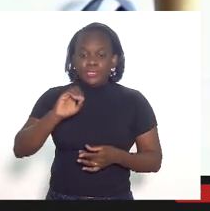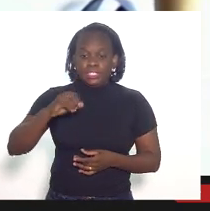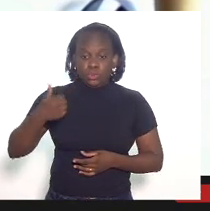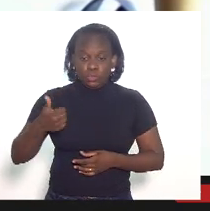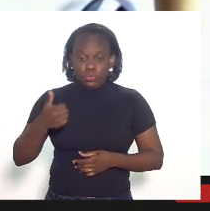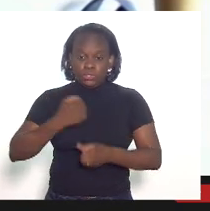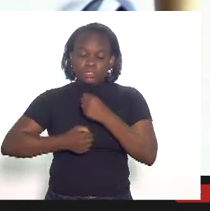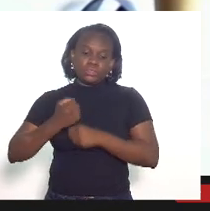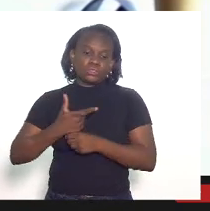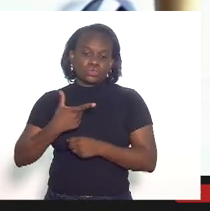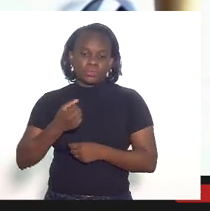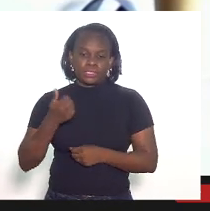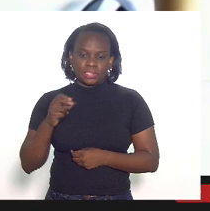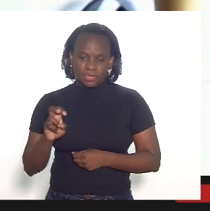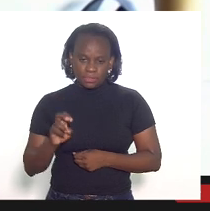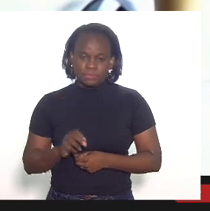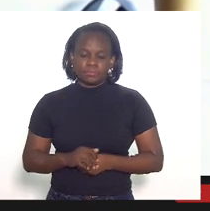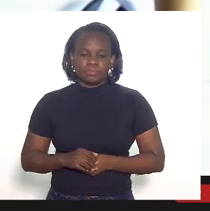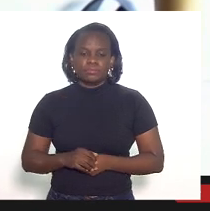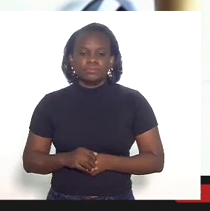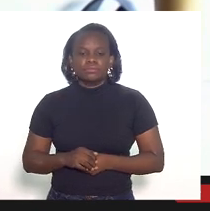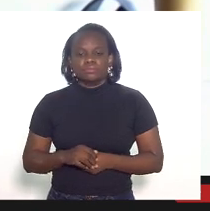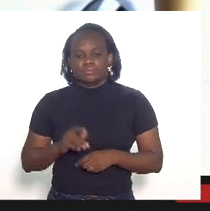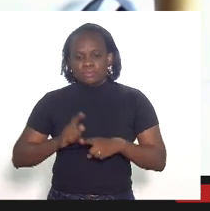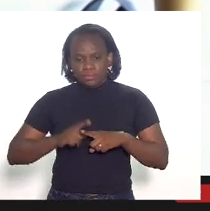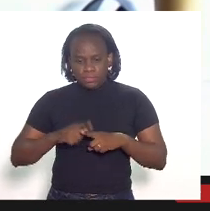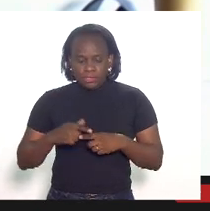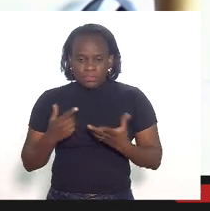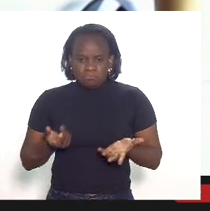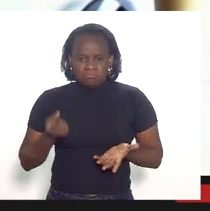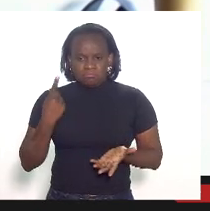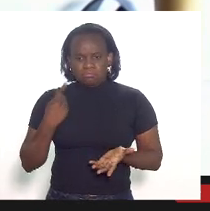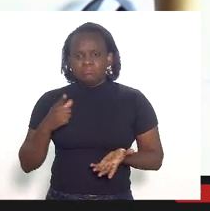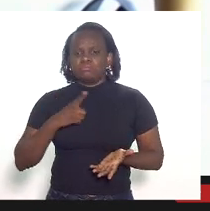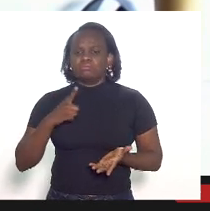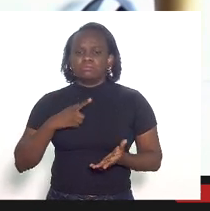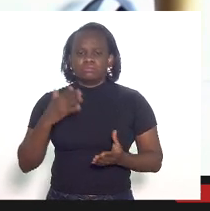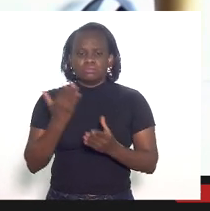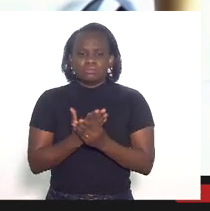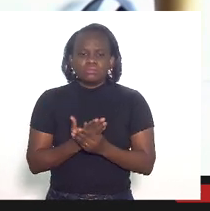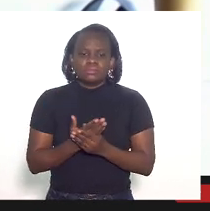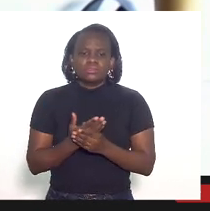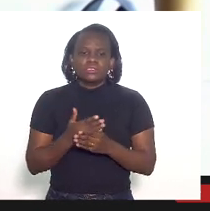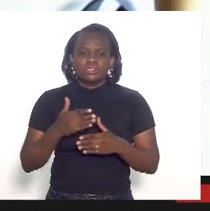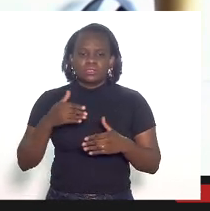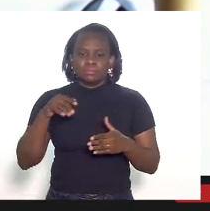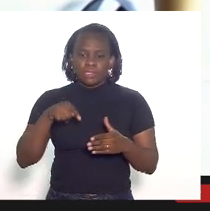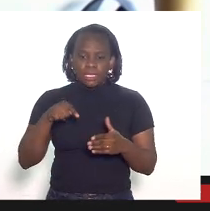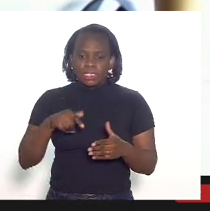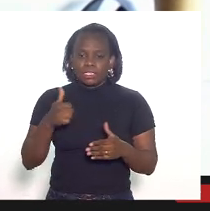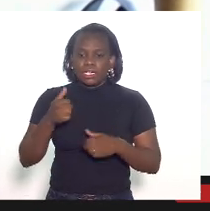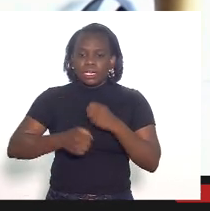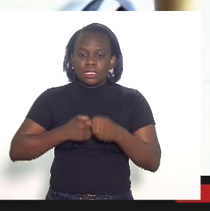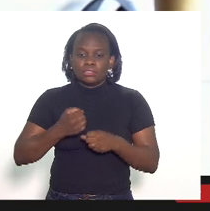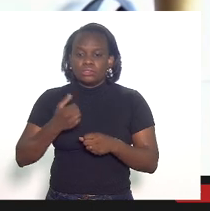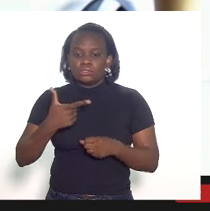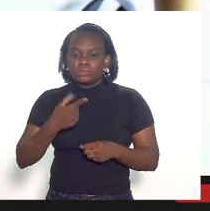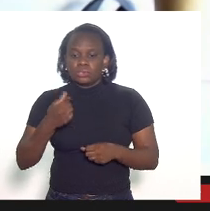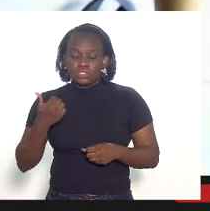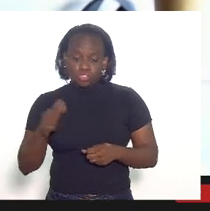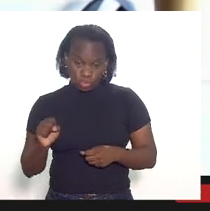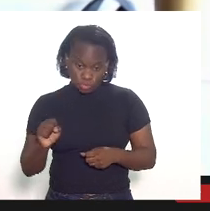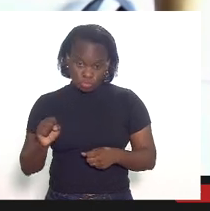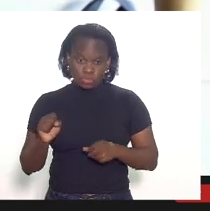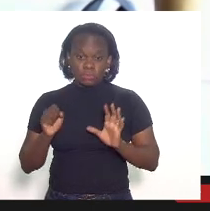de 15 porque misteriosamente só tem processo para ele em 18 e ele tem uma